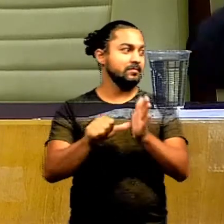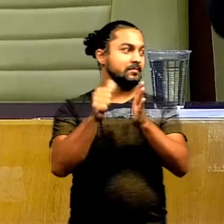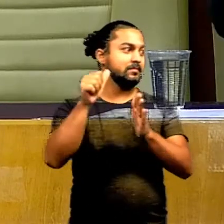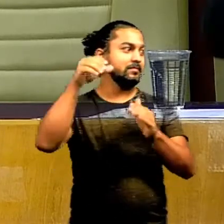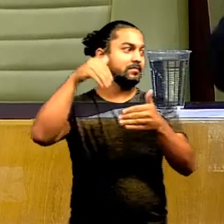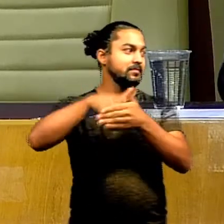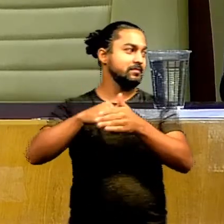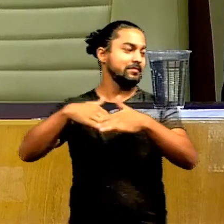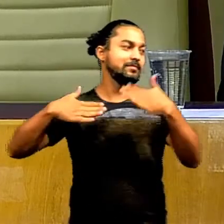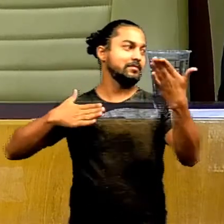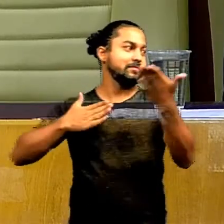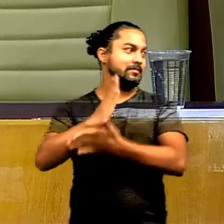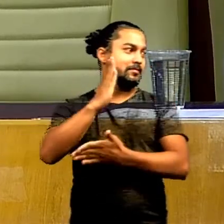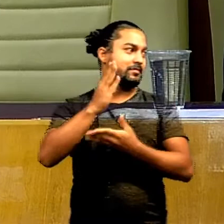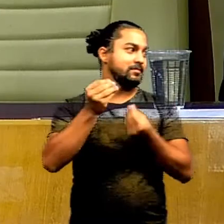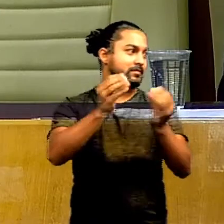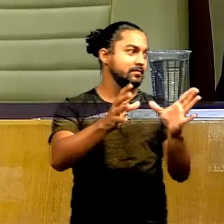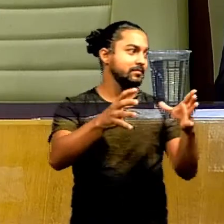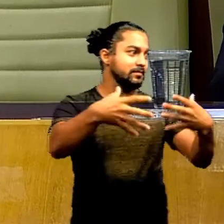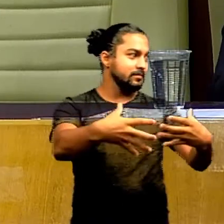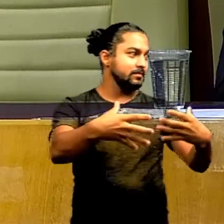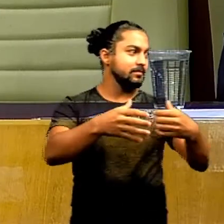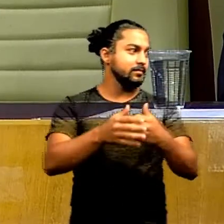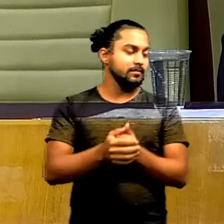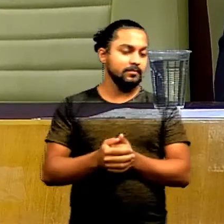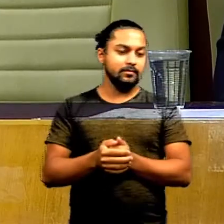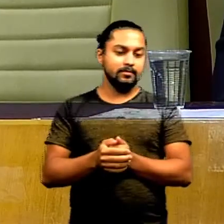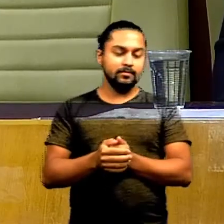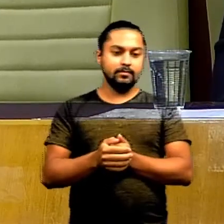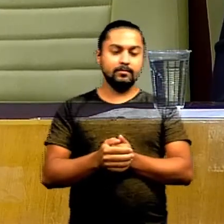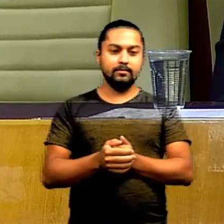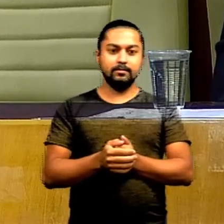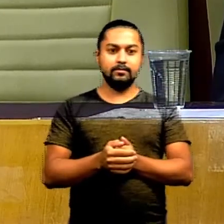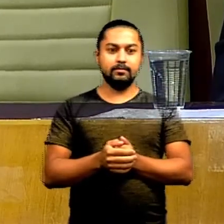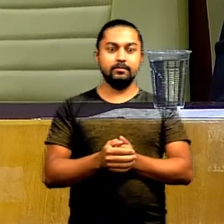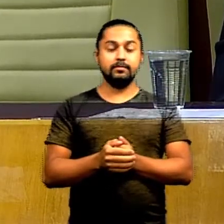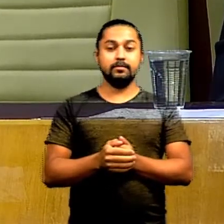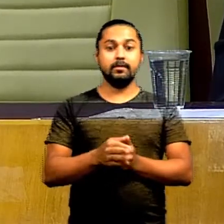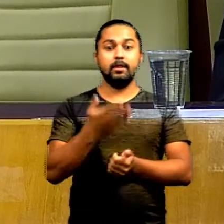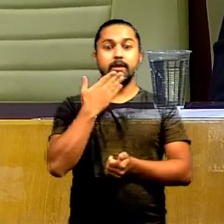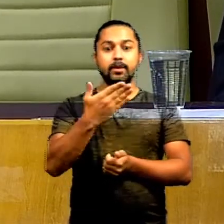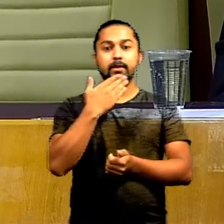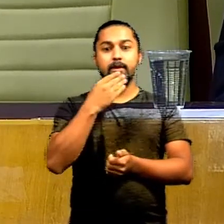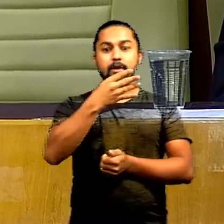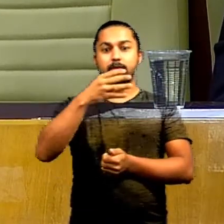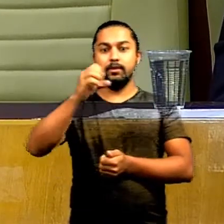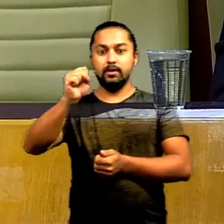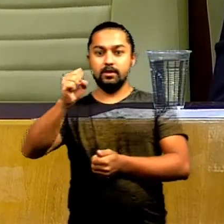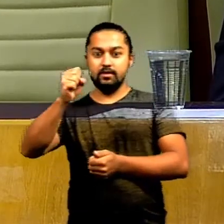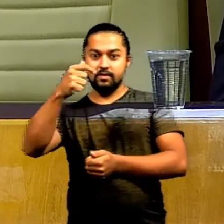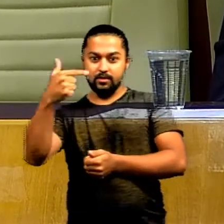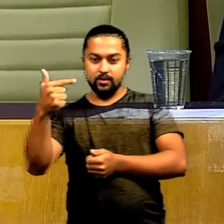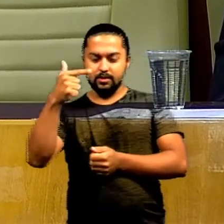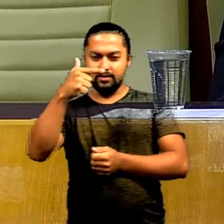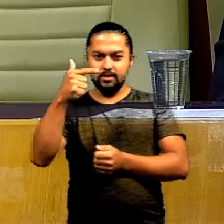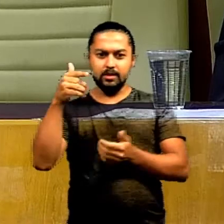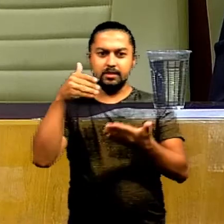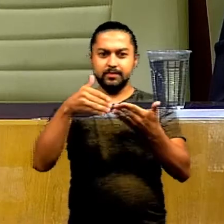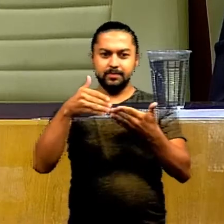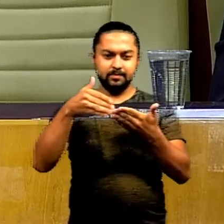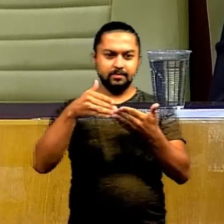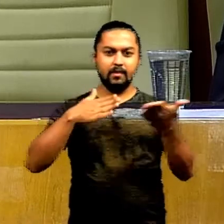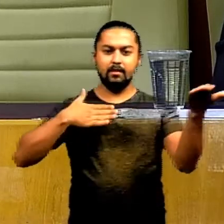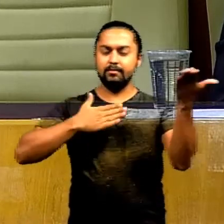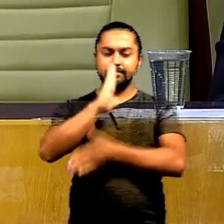Primeira votação, foi aprovada e encaminhada à Comissão de Direito do Consumidor. Os requerimentos 4.828 e 4.9619